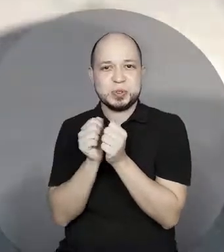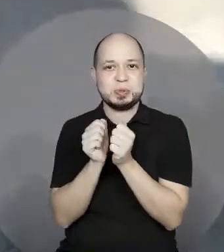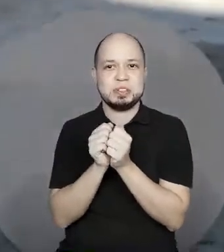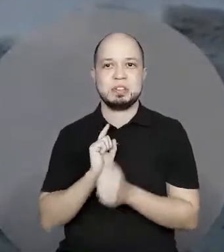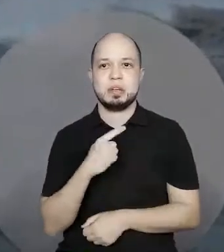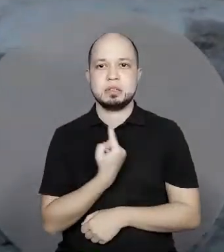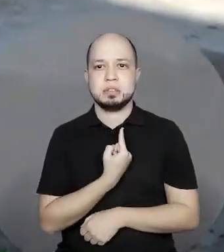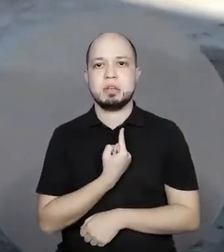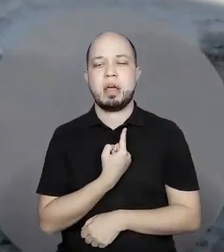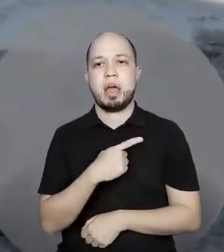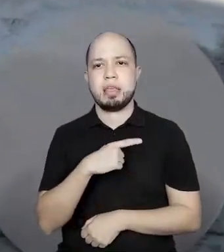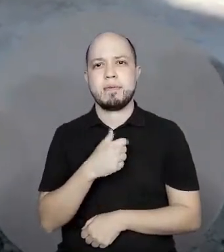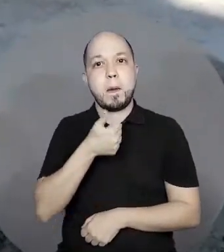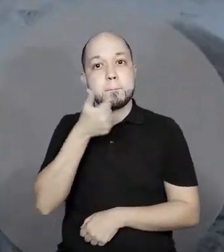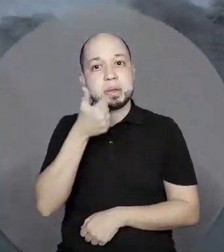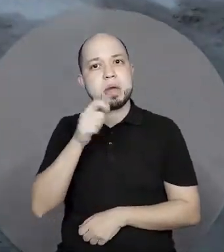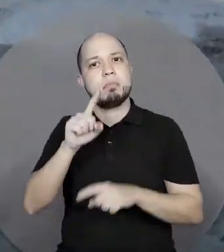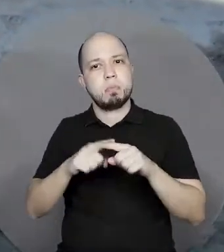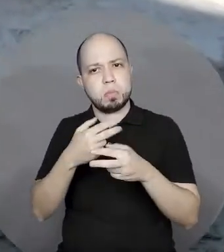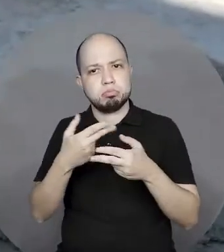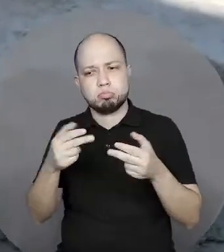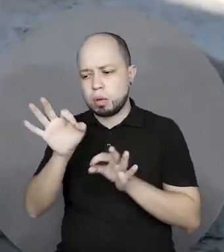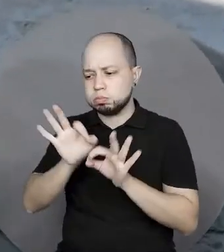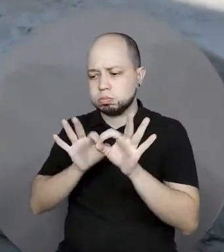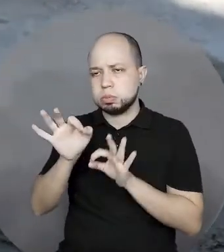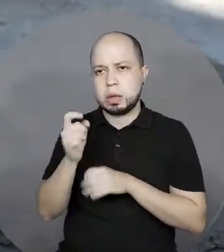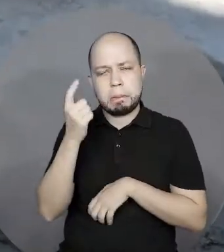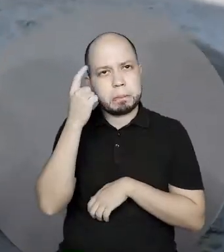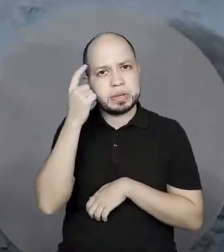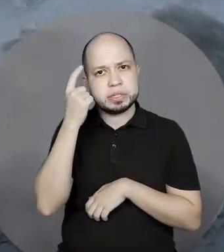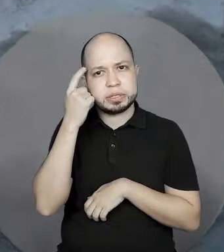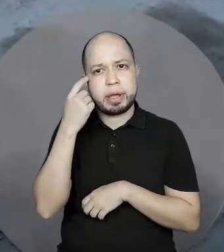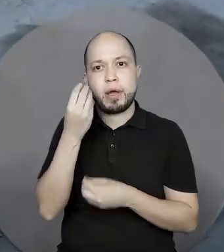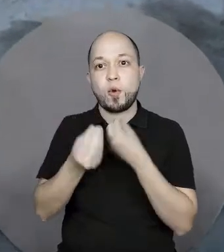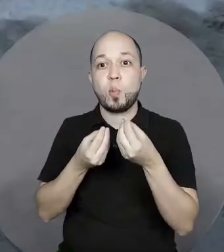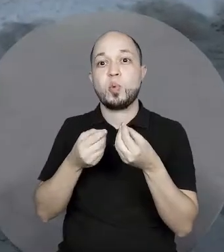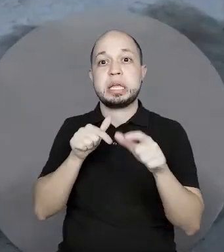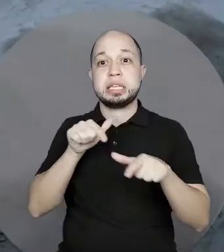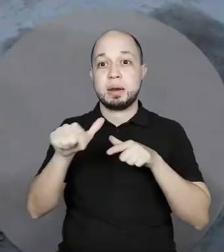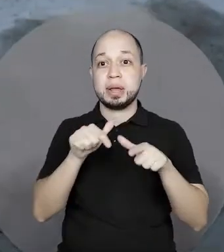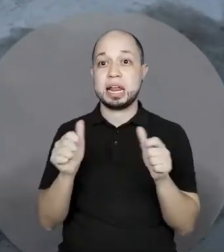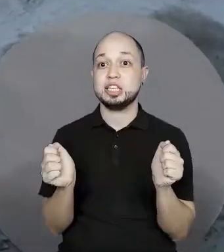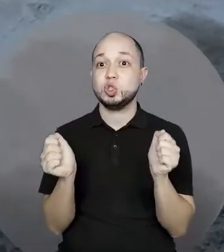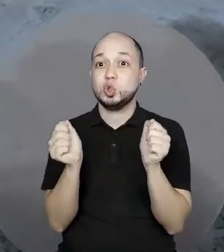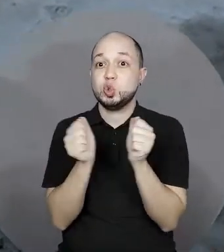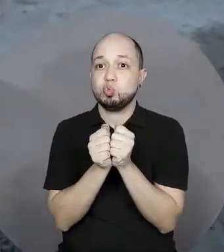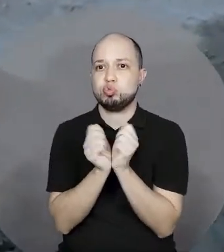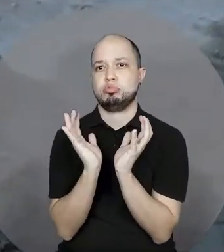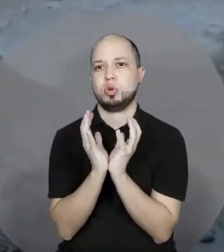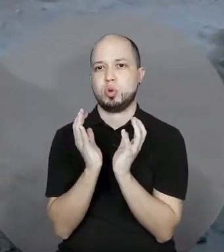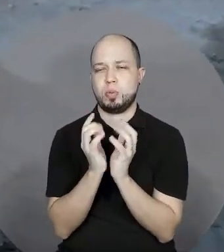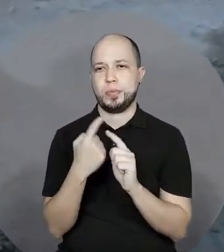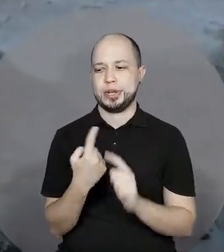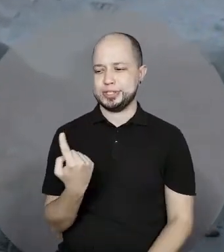E aí a gente levou a nossa primeira produção. E aí a gente começou a pensar de trabalhar no coletivo, de trabalhar juntas, que aí sozinha